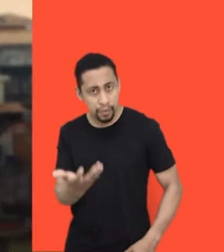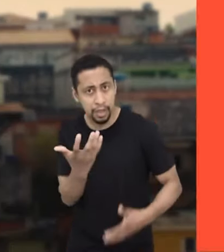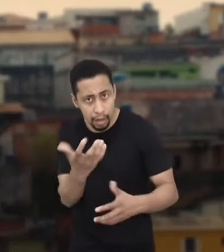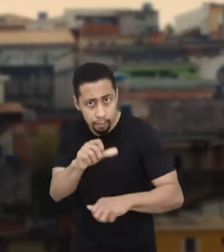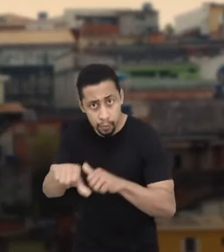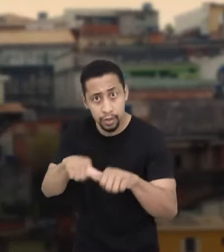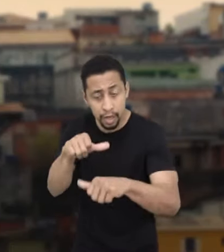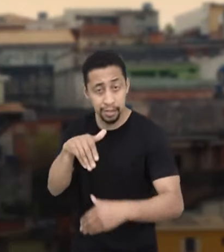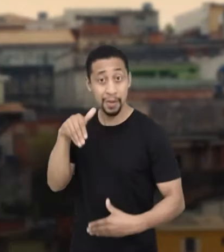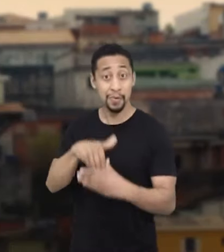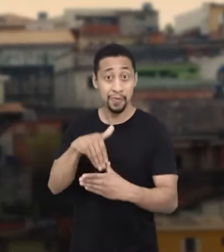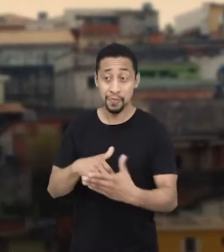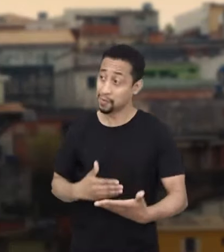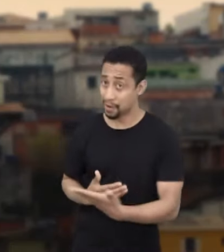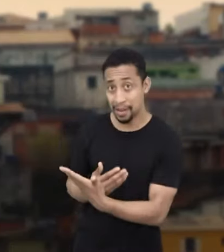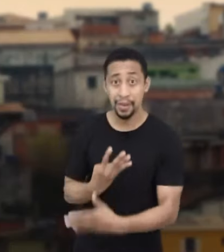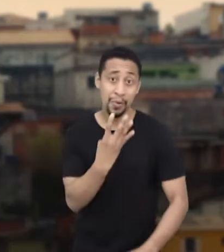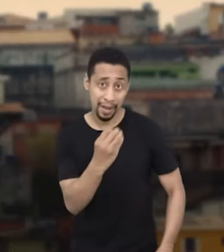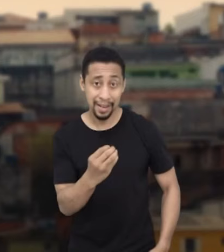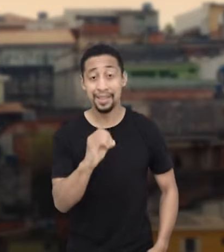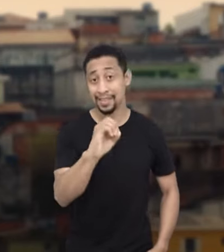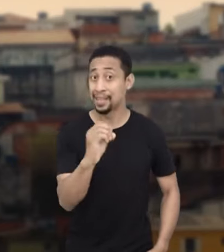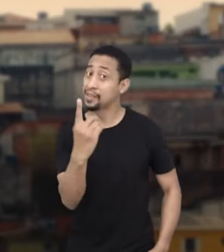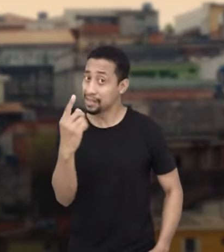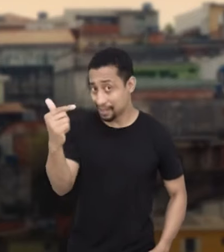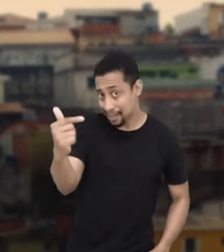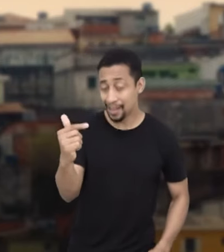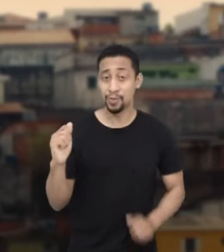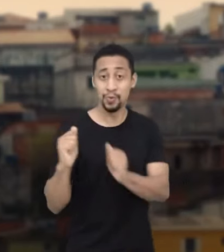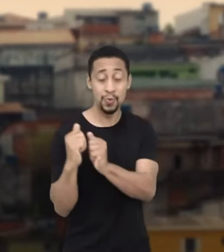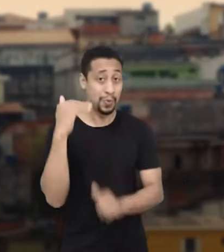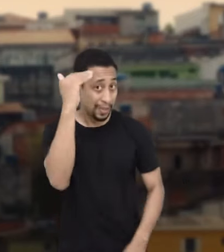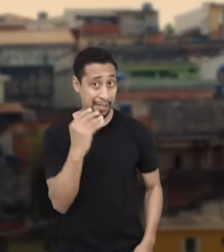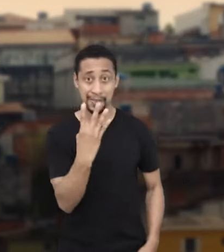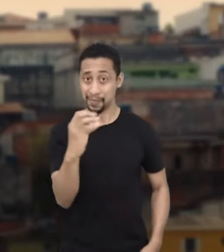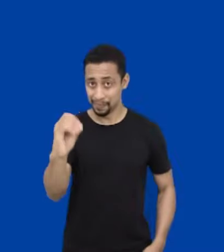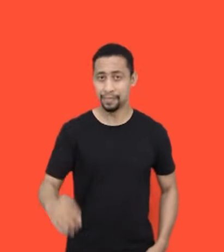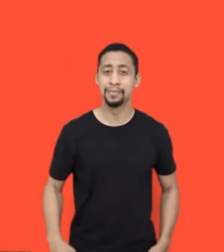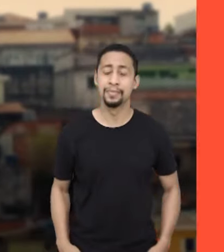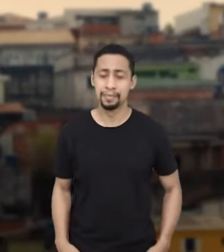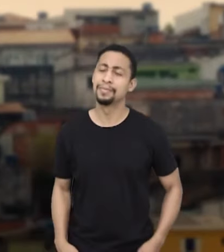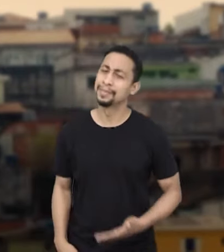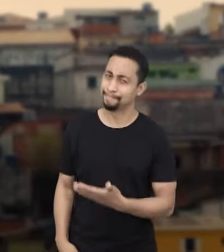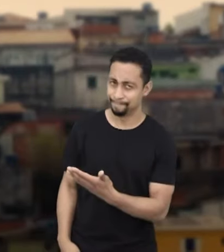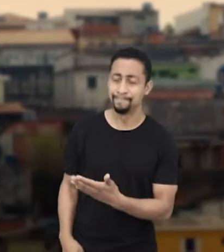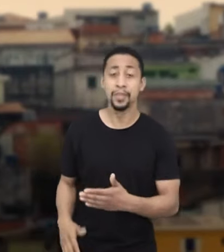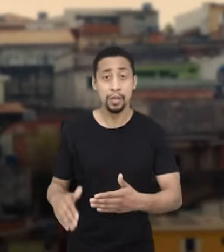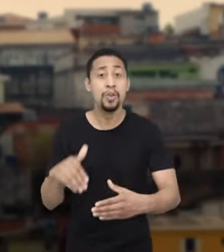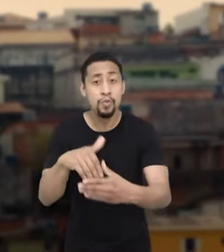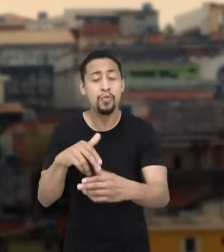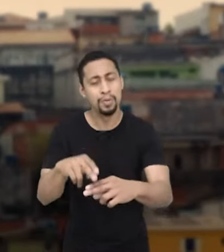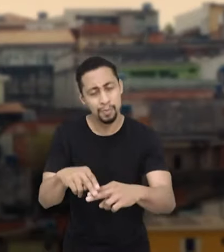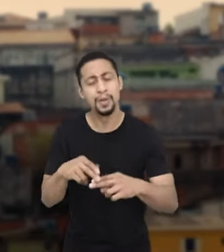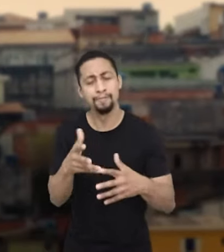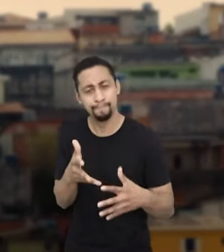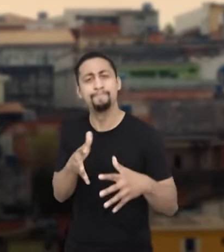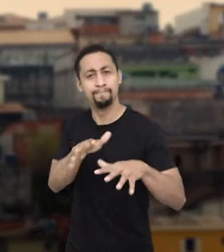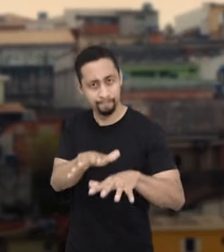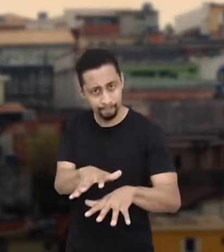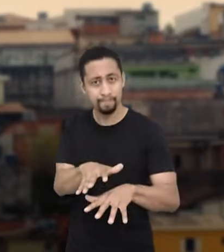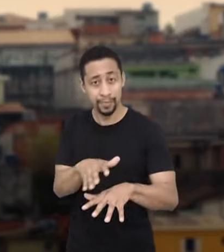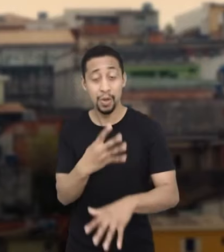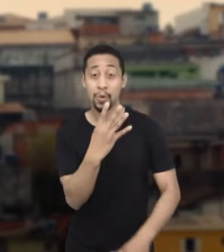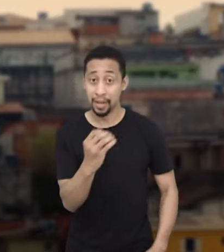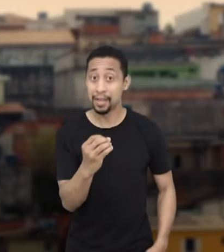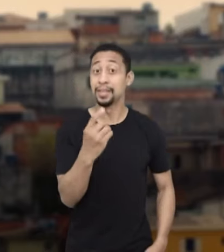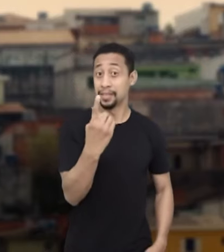Se você quer mudança, vote no Serjão da Negritude, 40, 0, 17, com Tabata, 40. Meu nome é Luciana Trindade, vote pela